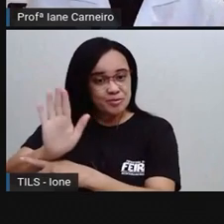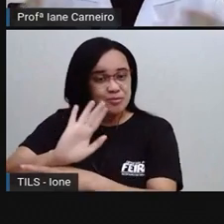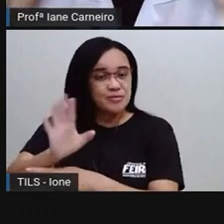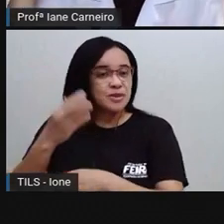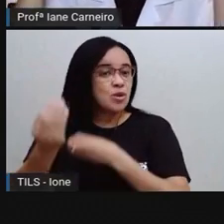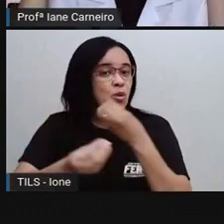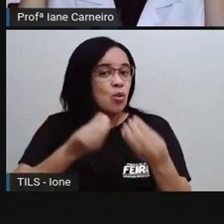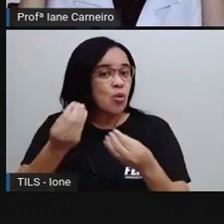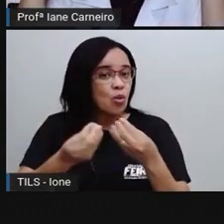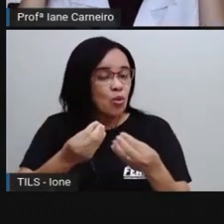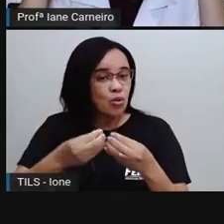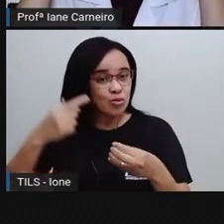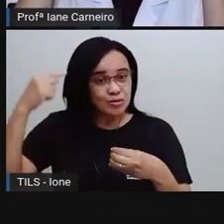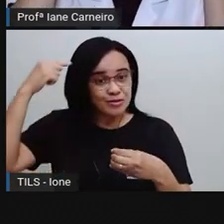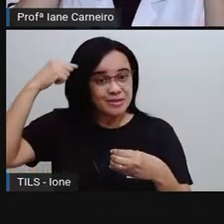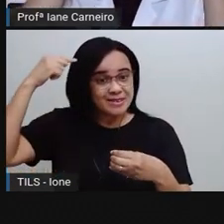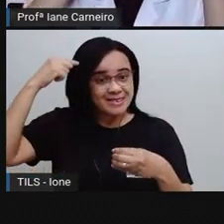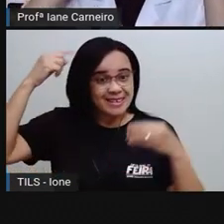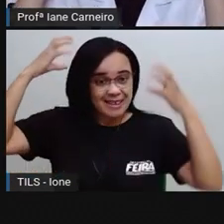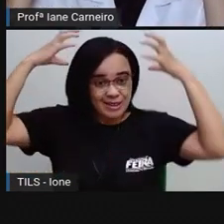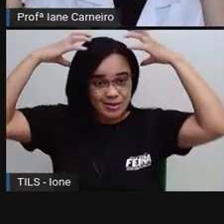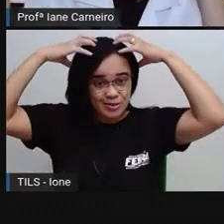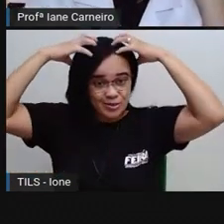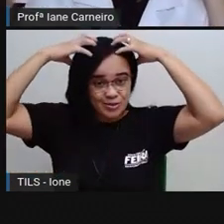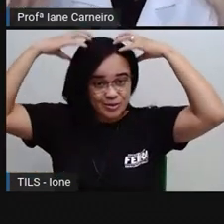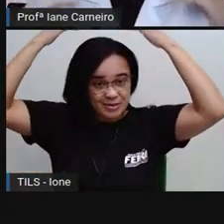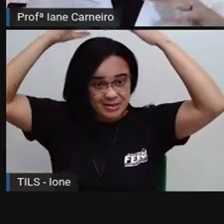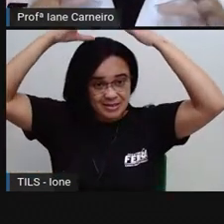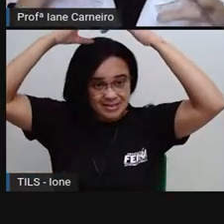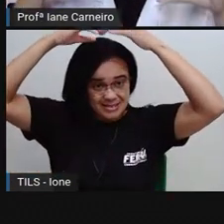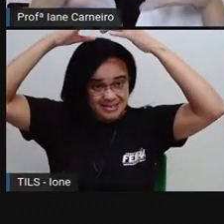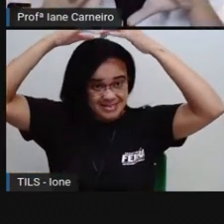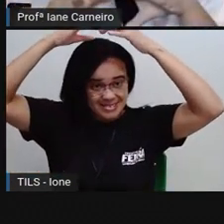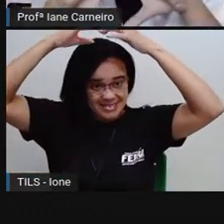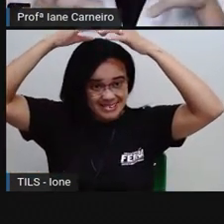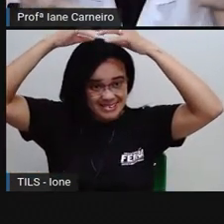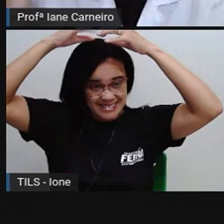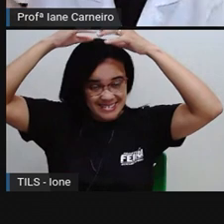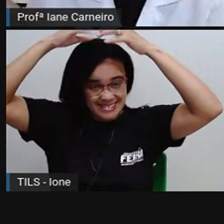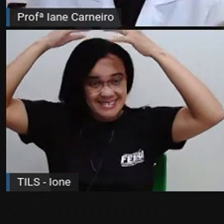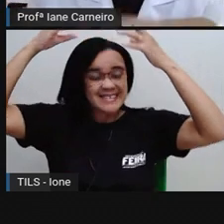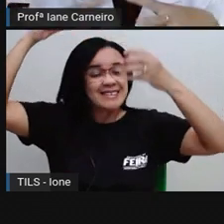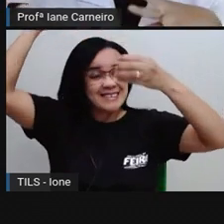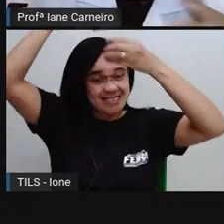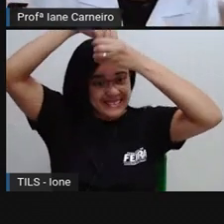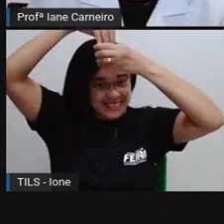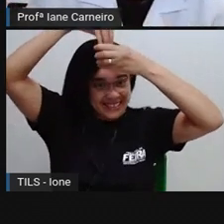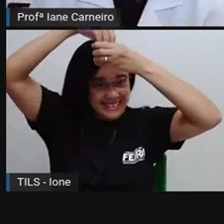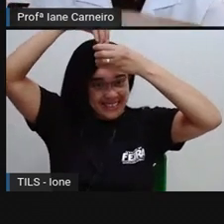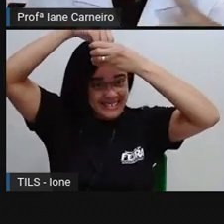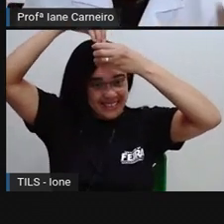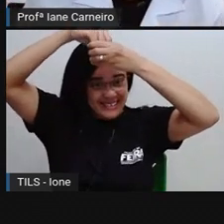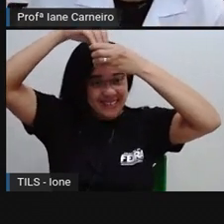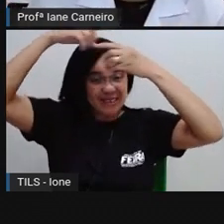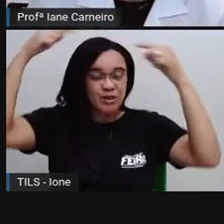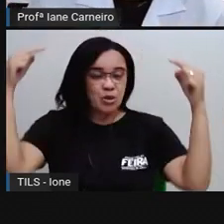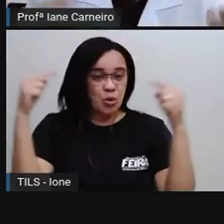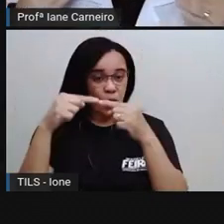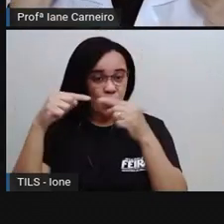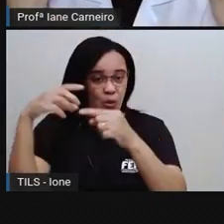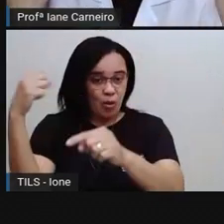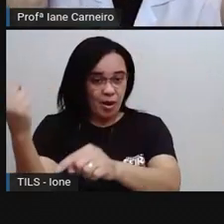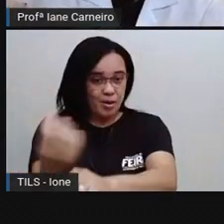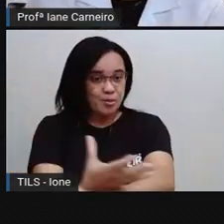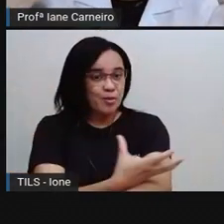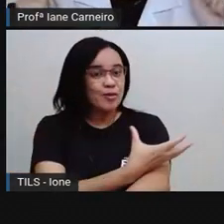dele acontece na cabeça, né? No cérebro, onde as emoções ficam dirigindo